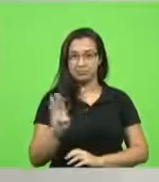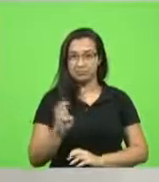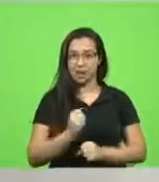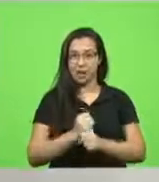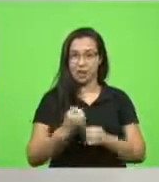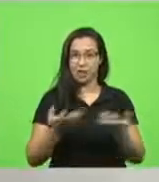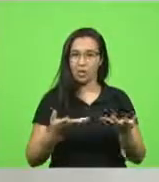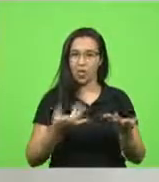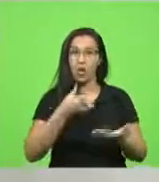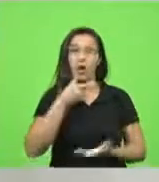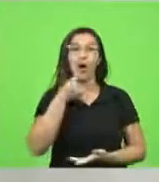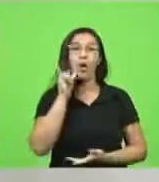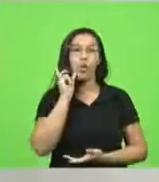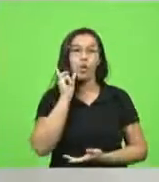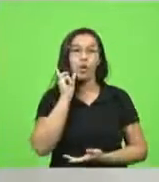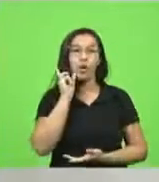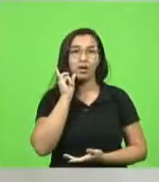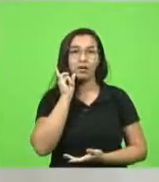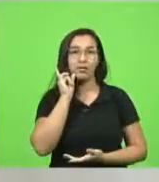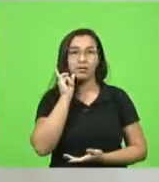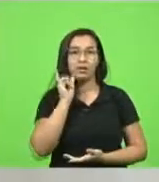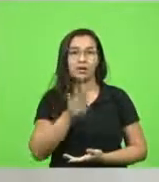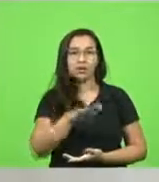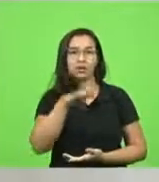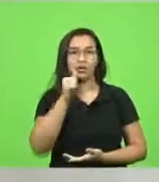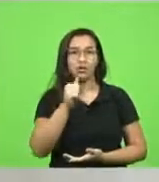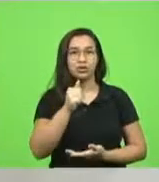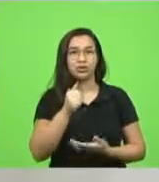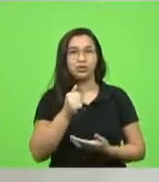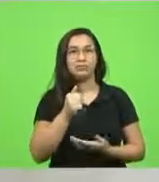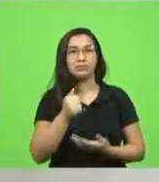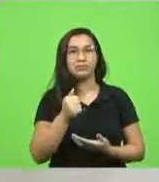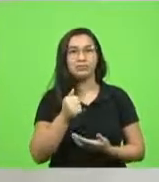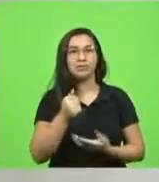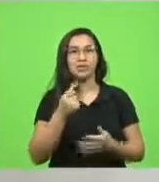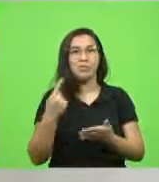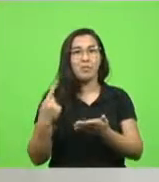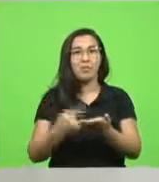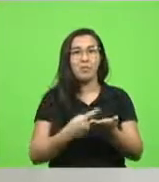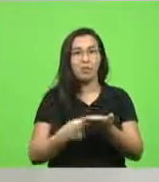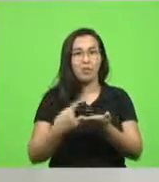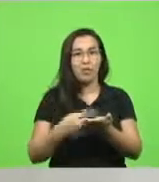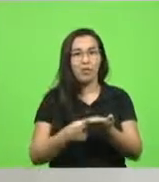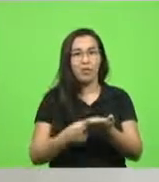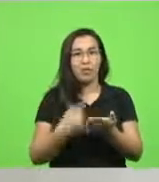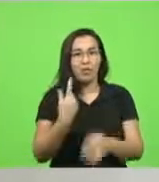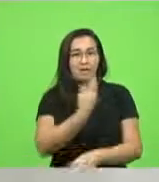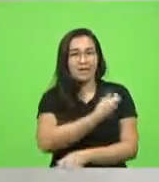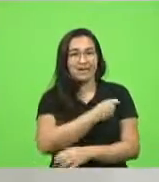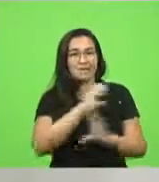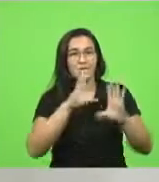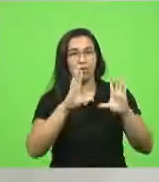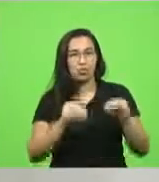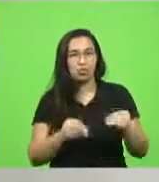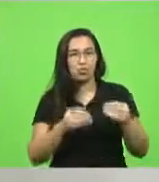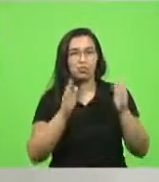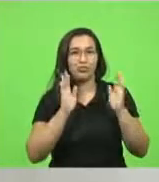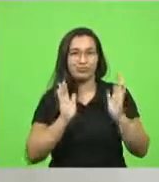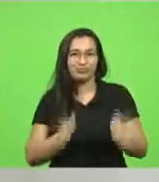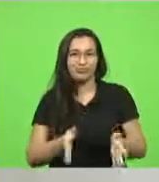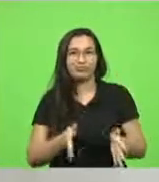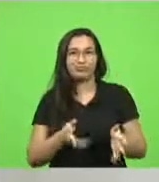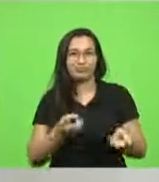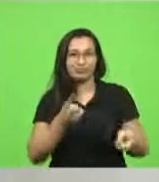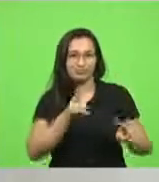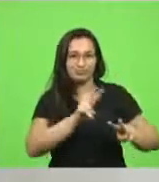para ser mais exata, chamamos, então, uma Jornada Nacional Vacina para Todos Já. Uma